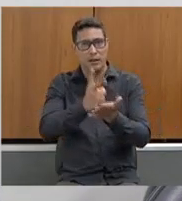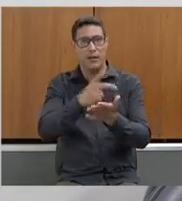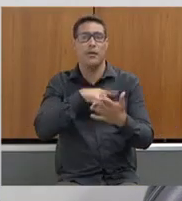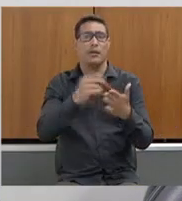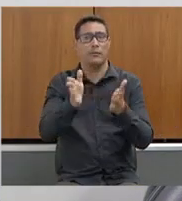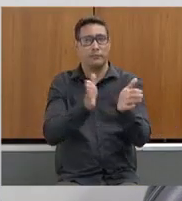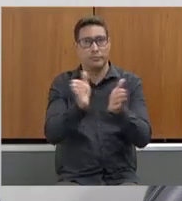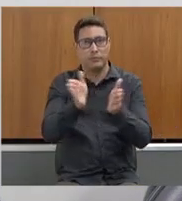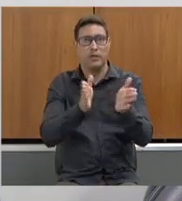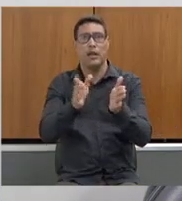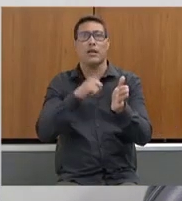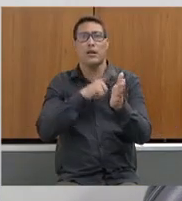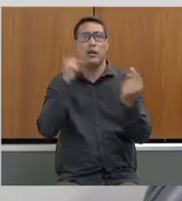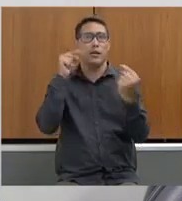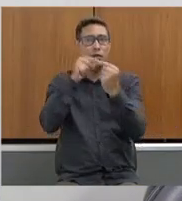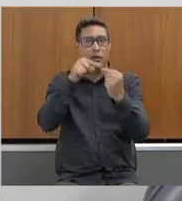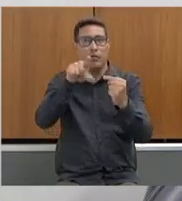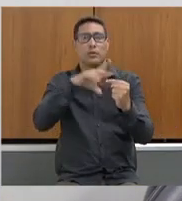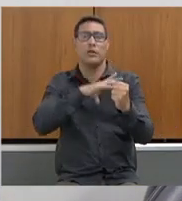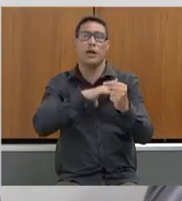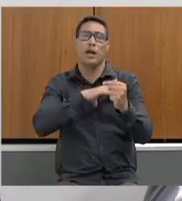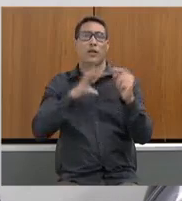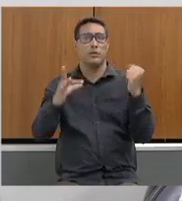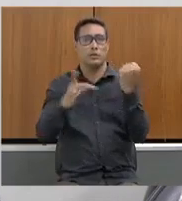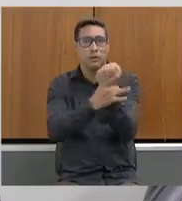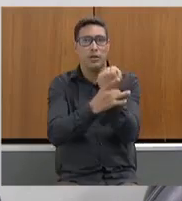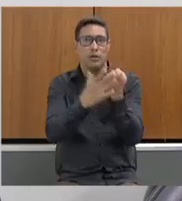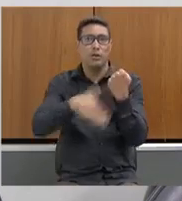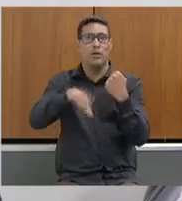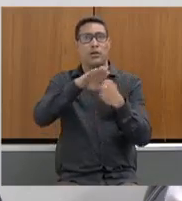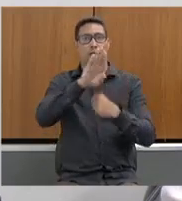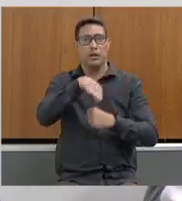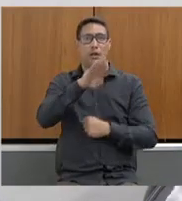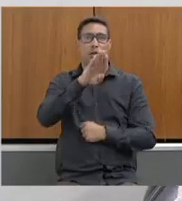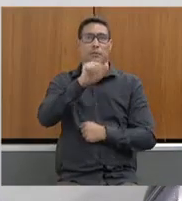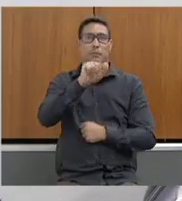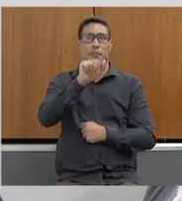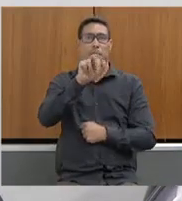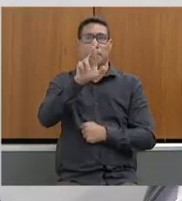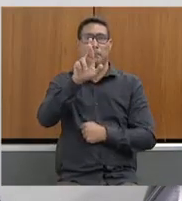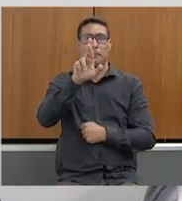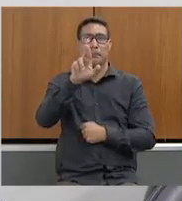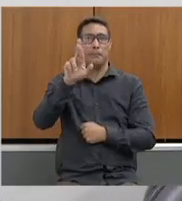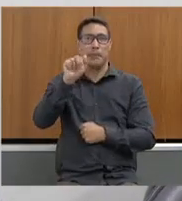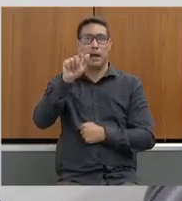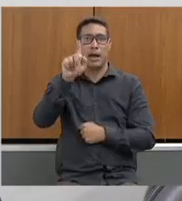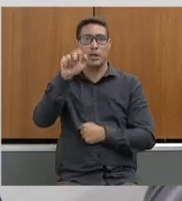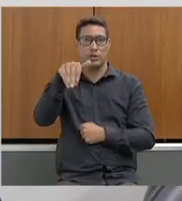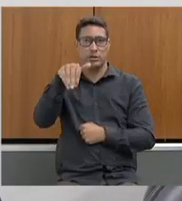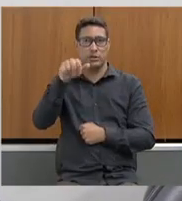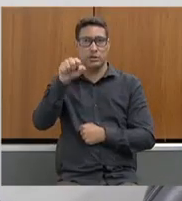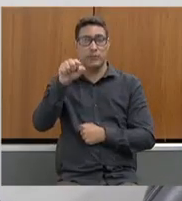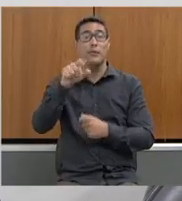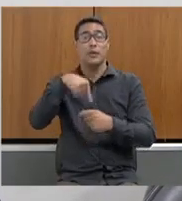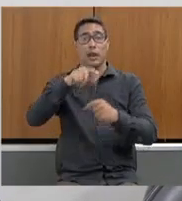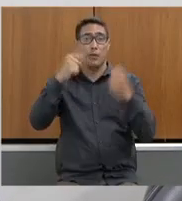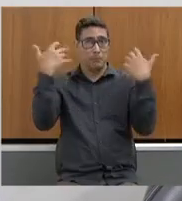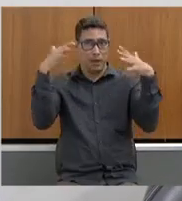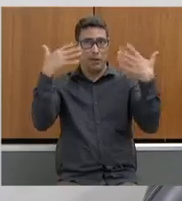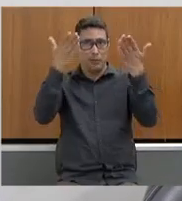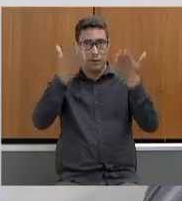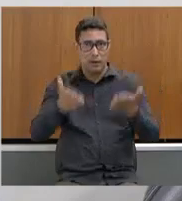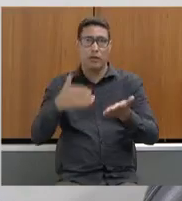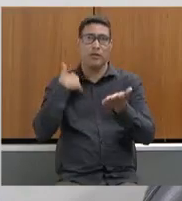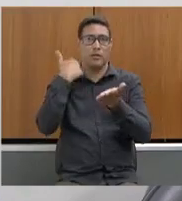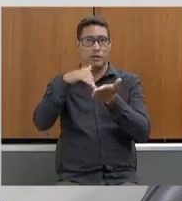para essa questão da segurança das barragens. Então, presidente, essas são as minhas colocações, e, mais uma vez, parabenizar o trabalho da